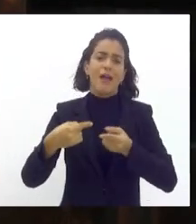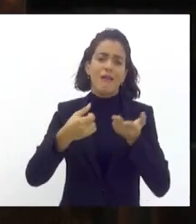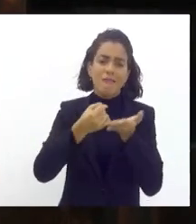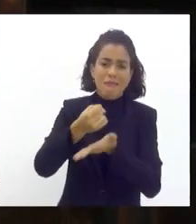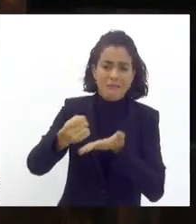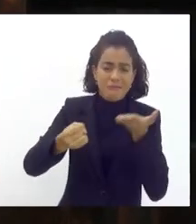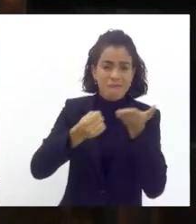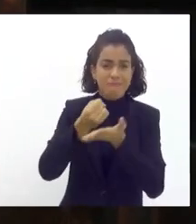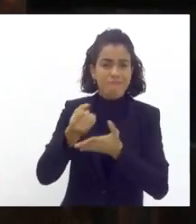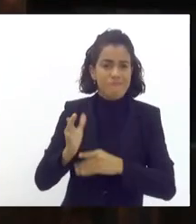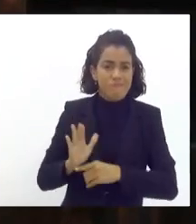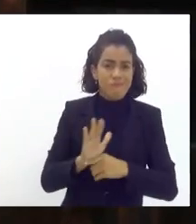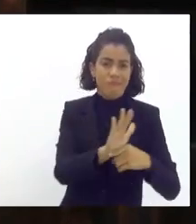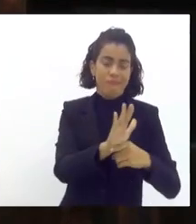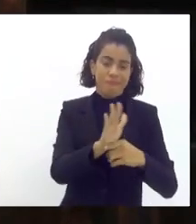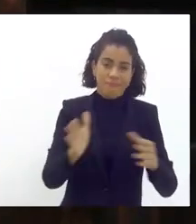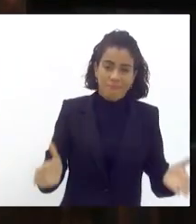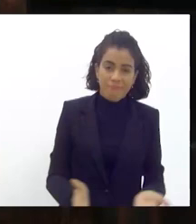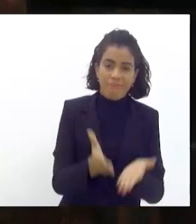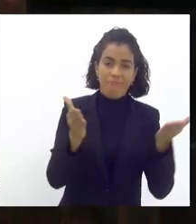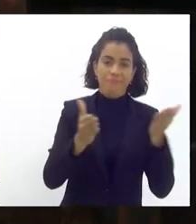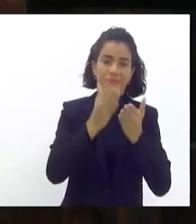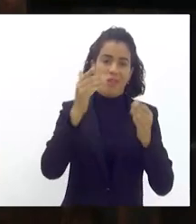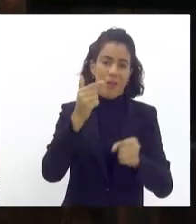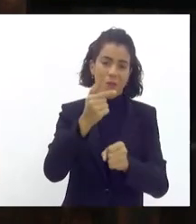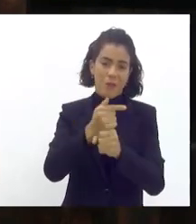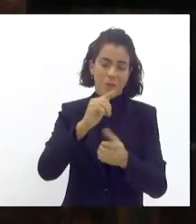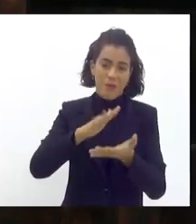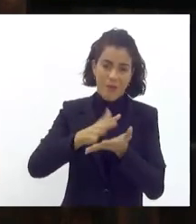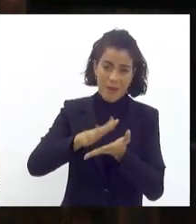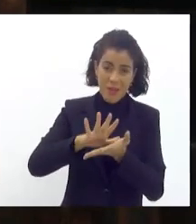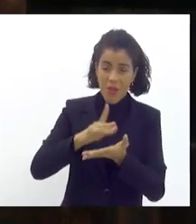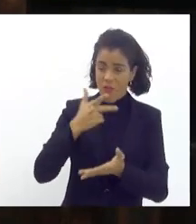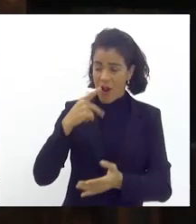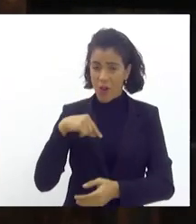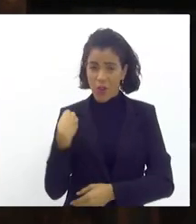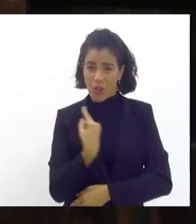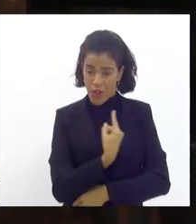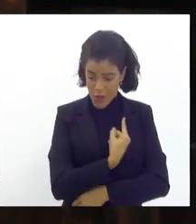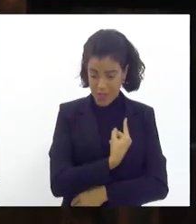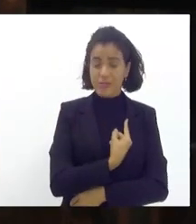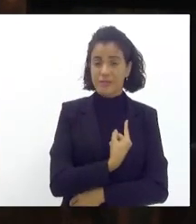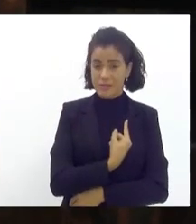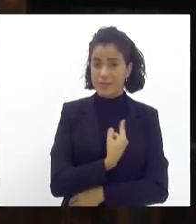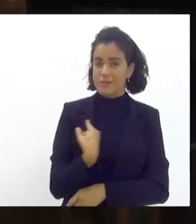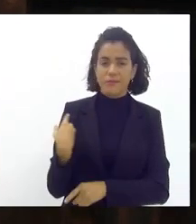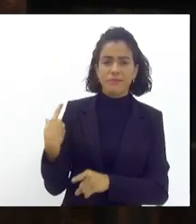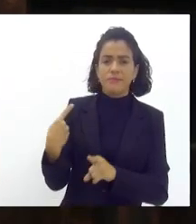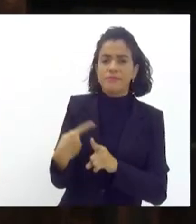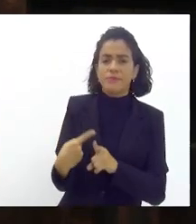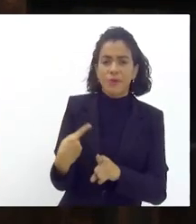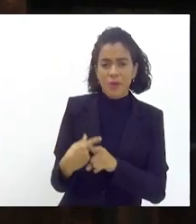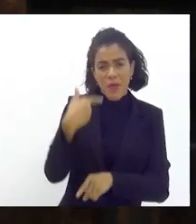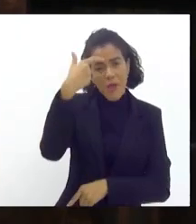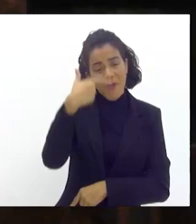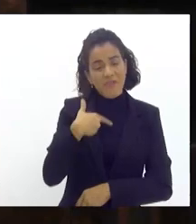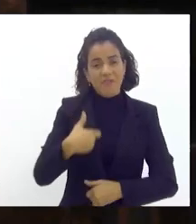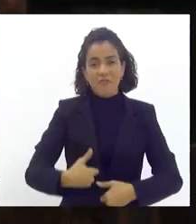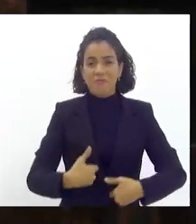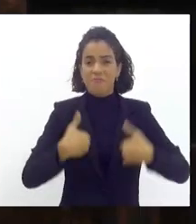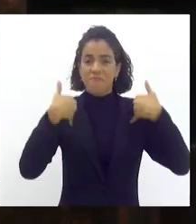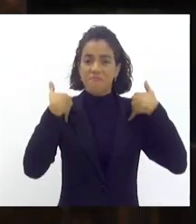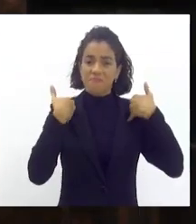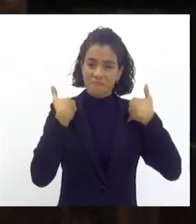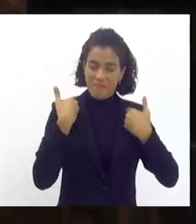incentivo às nossas escolas de samba e eu falo nossas escolas de samba deputado Vitor porque eu tive o privilégio a